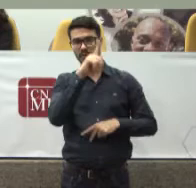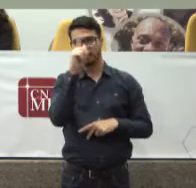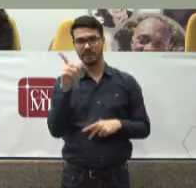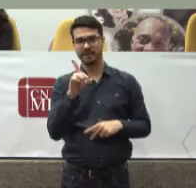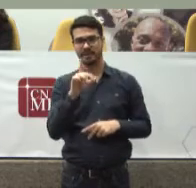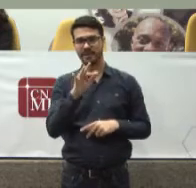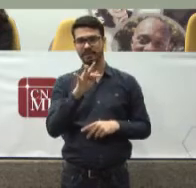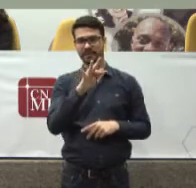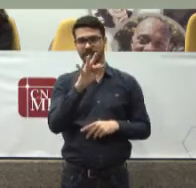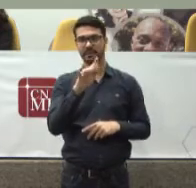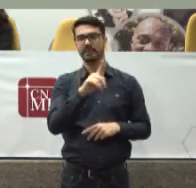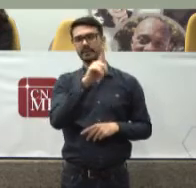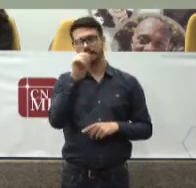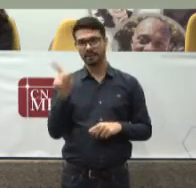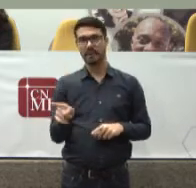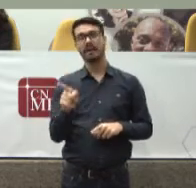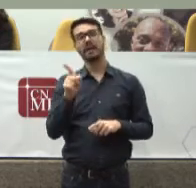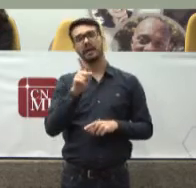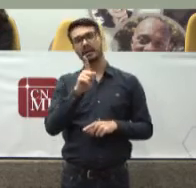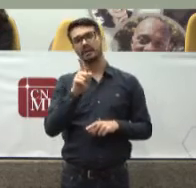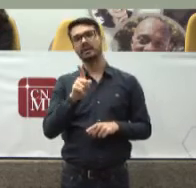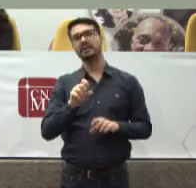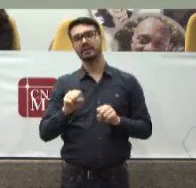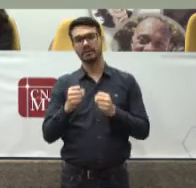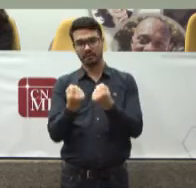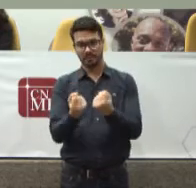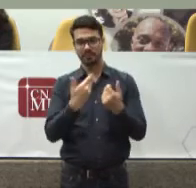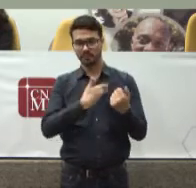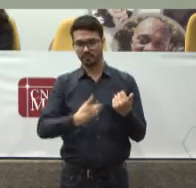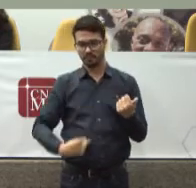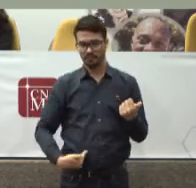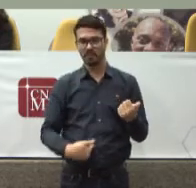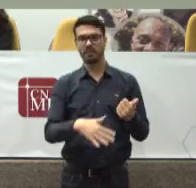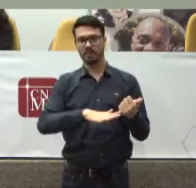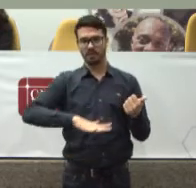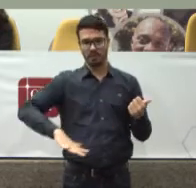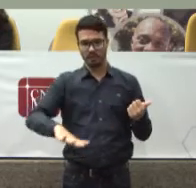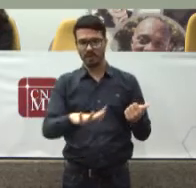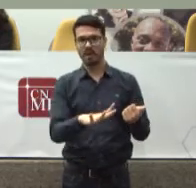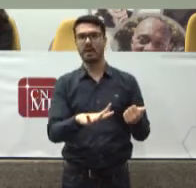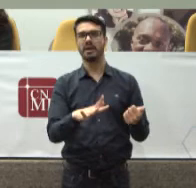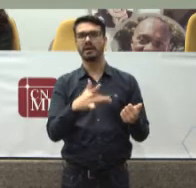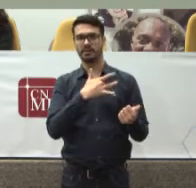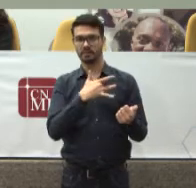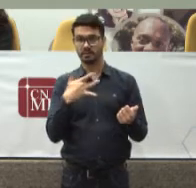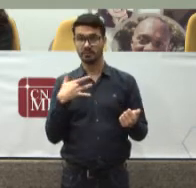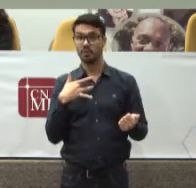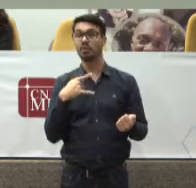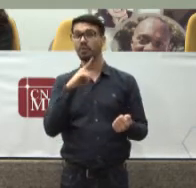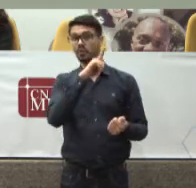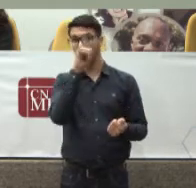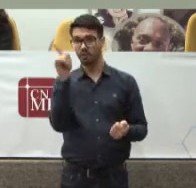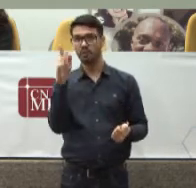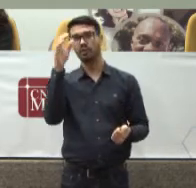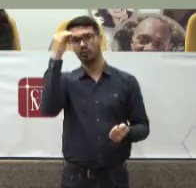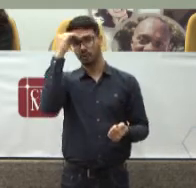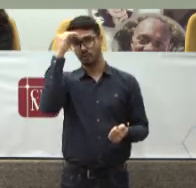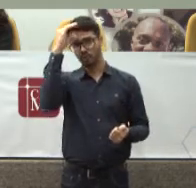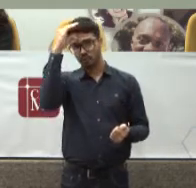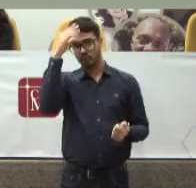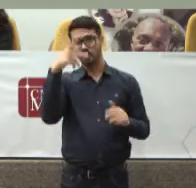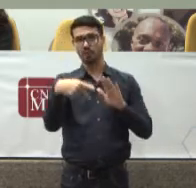Defensor Público Que atua Na área da saúde Também Portanto Conhecedor Da questão